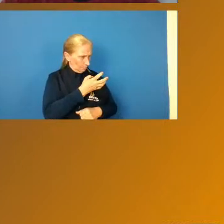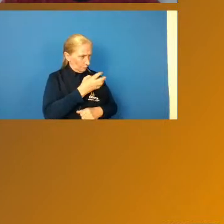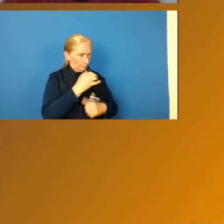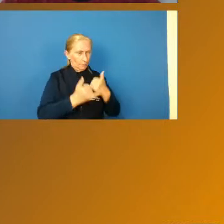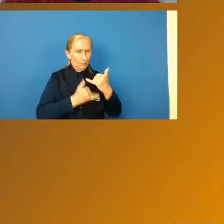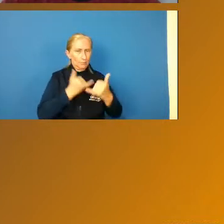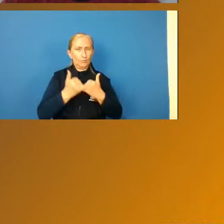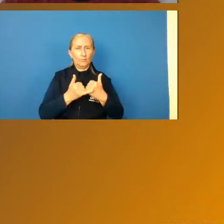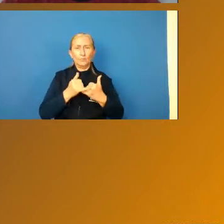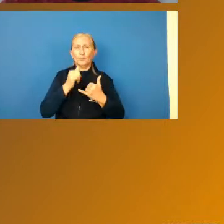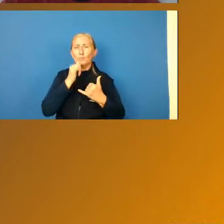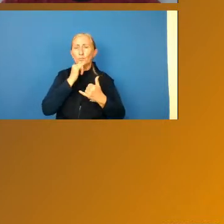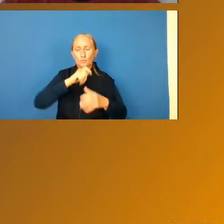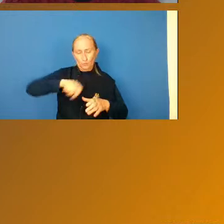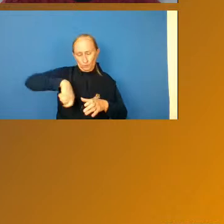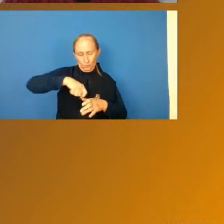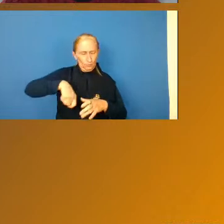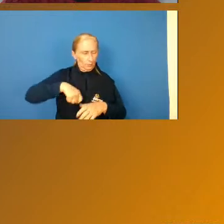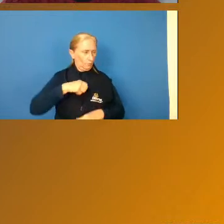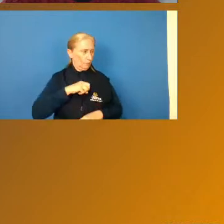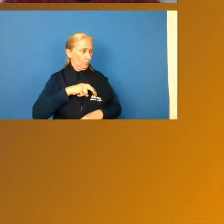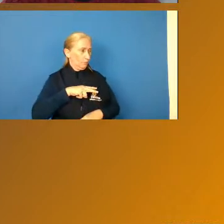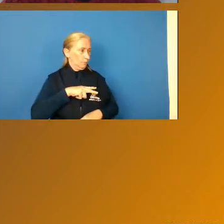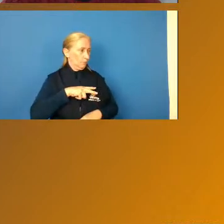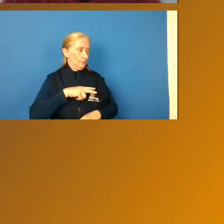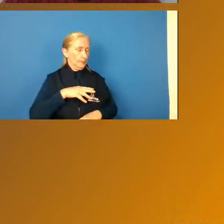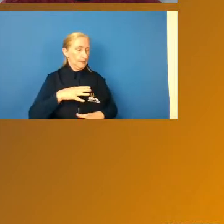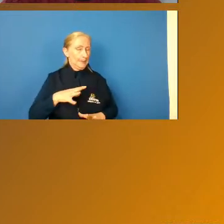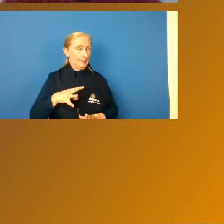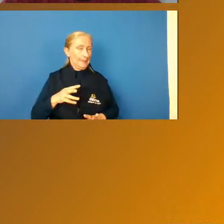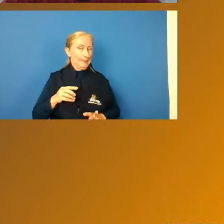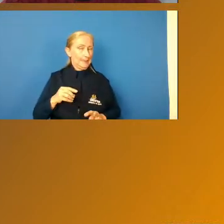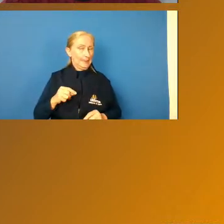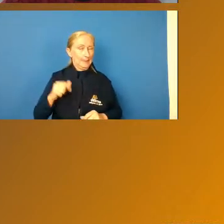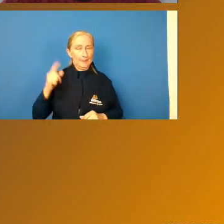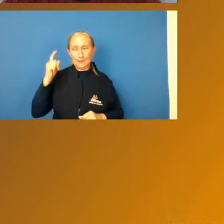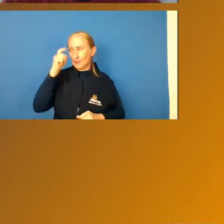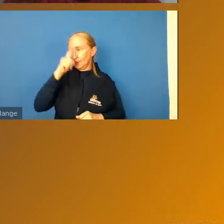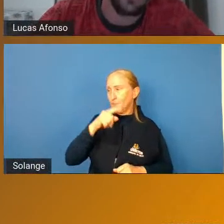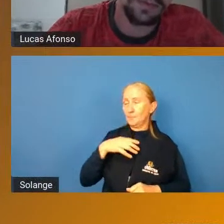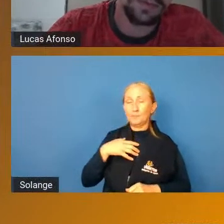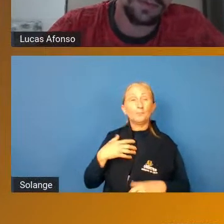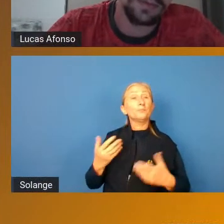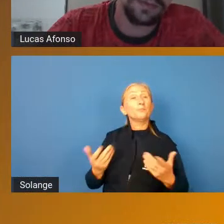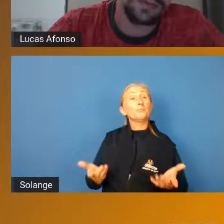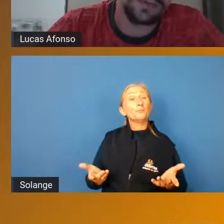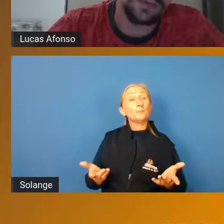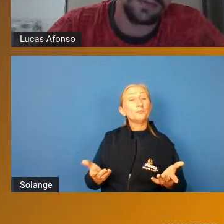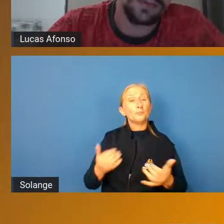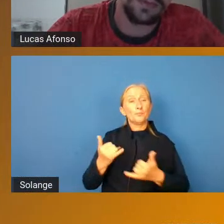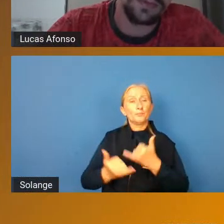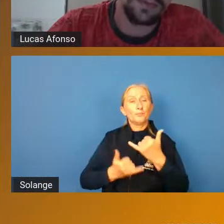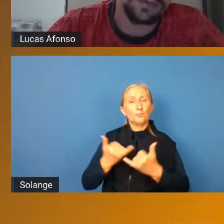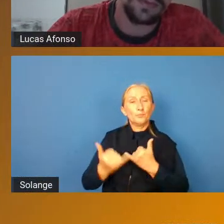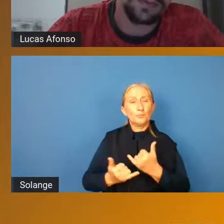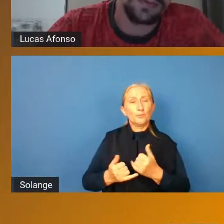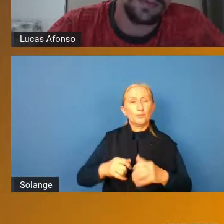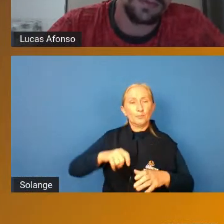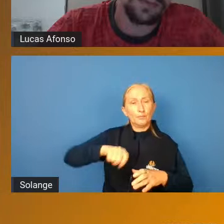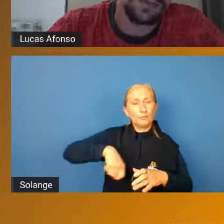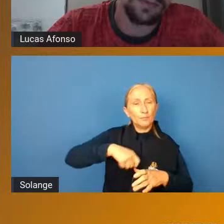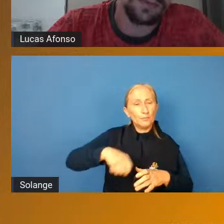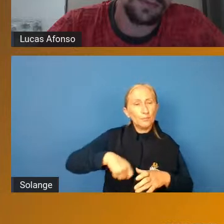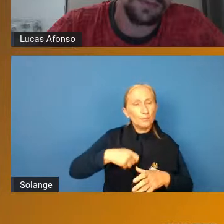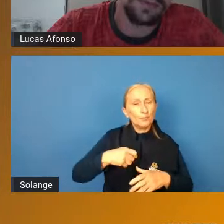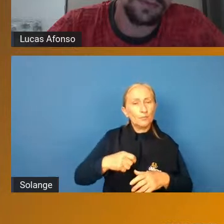brincar, por exemplo, de cozinhar, a gente não encontra, dificilmente a gente vai encontrar brinquedos, panelas